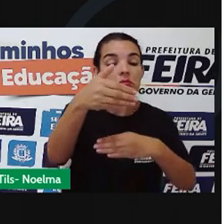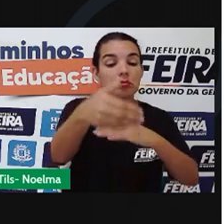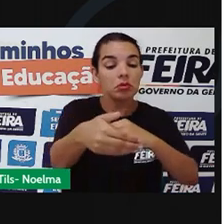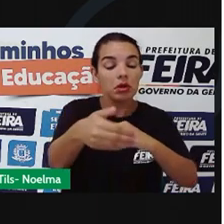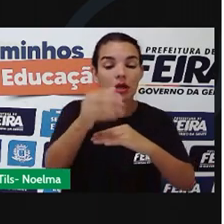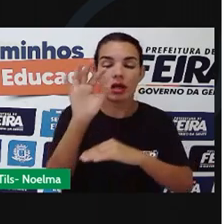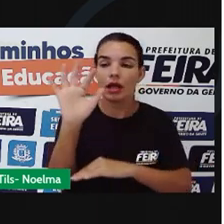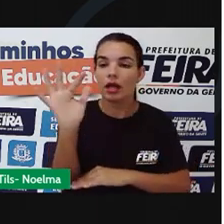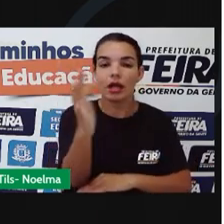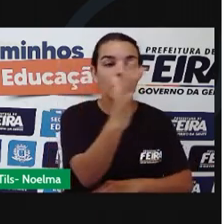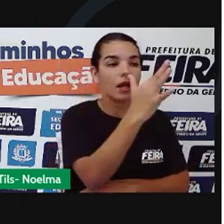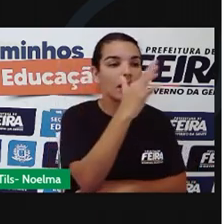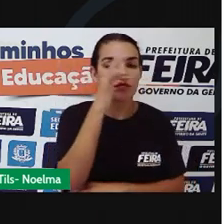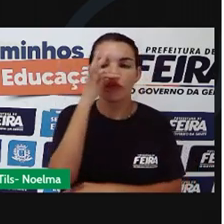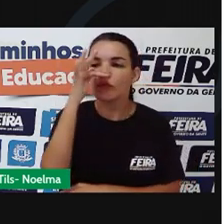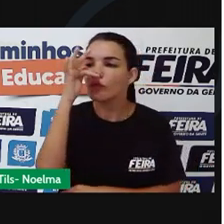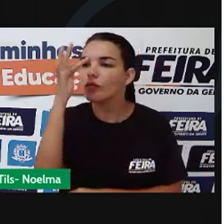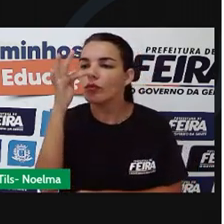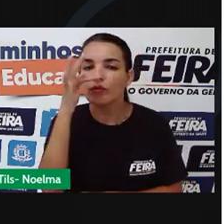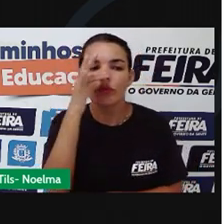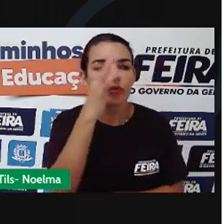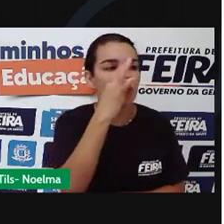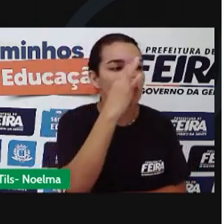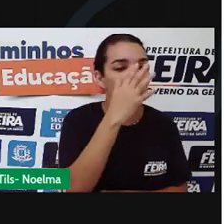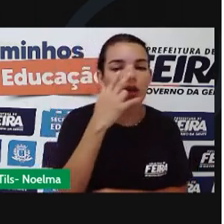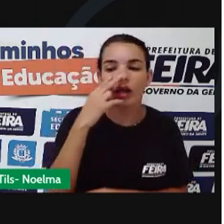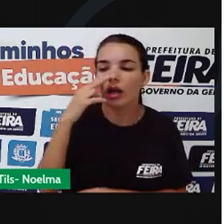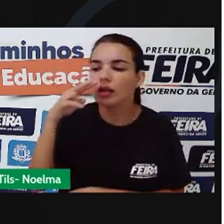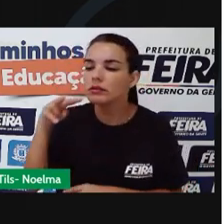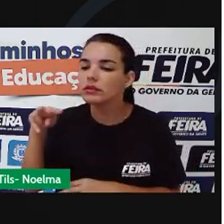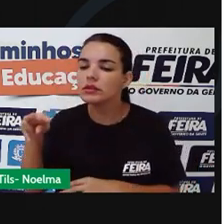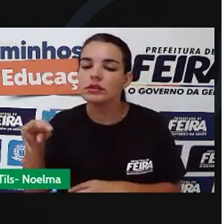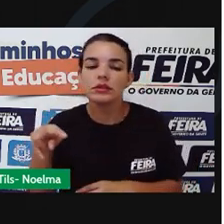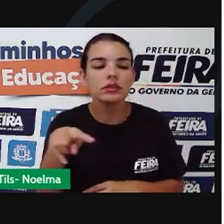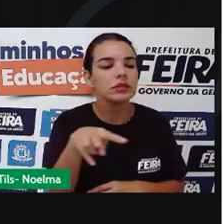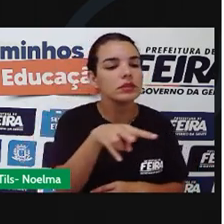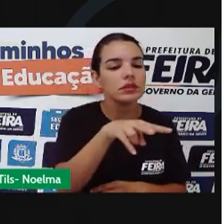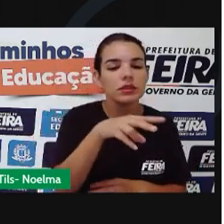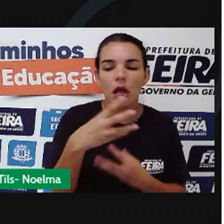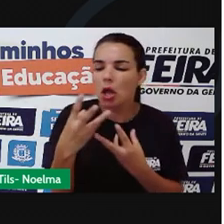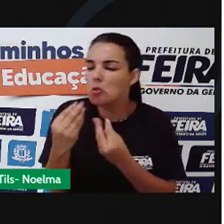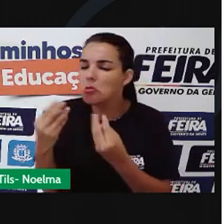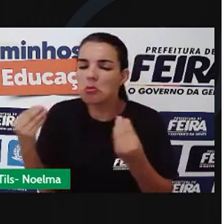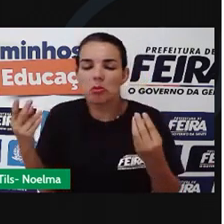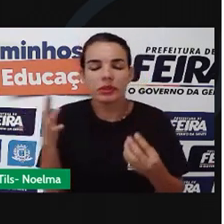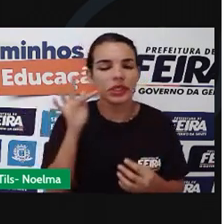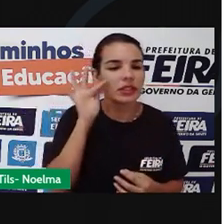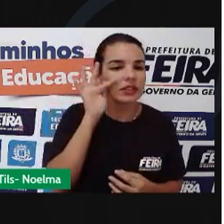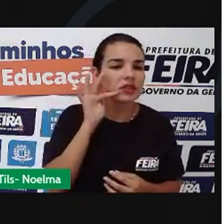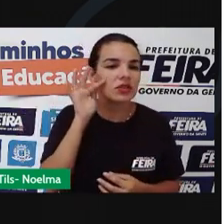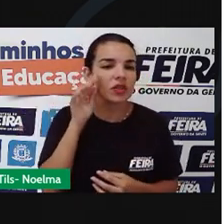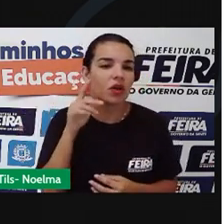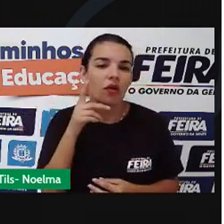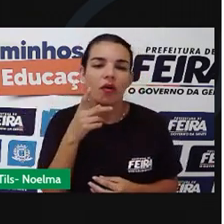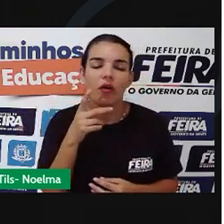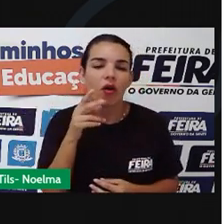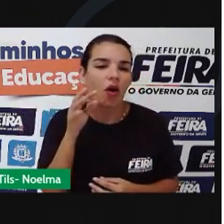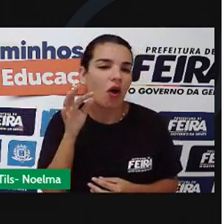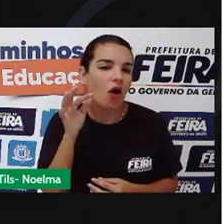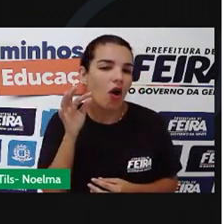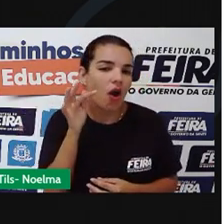flores e começou a olhar aquelas flores que estavam ali. Muitas rosas, inclusive. Ele olhou,